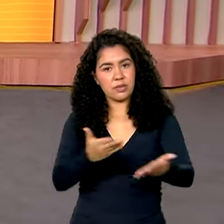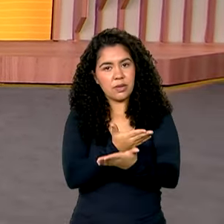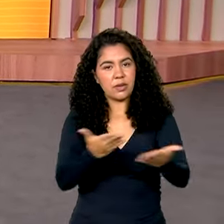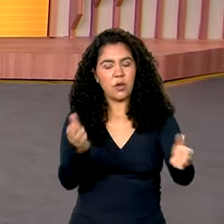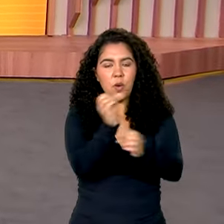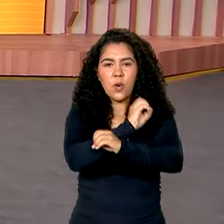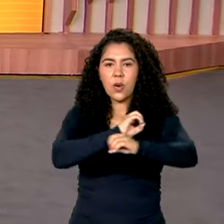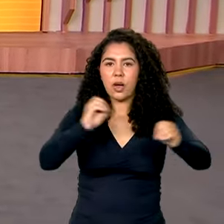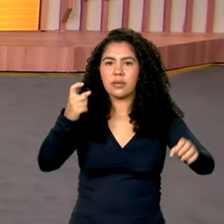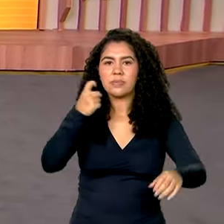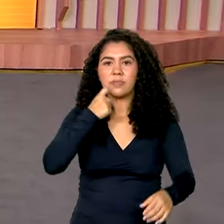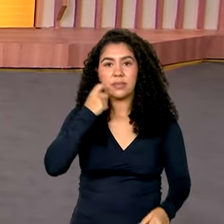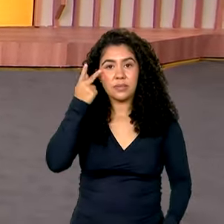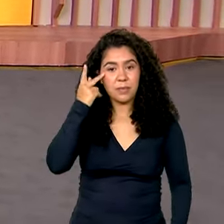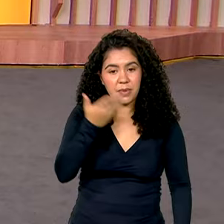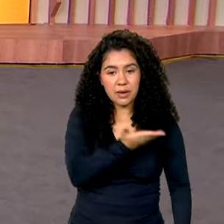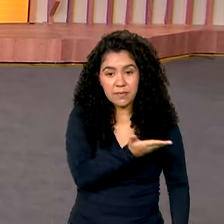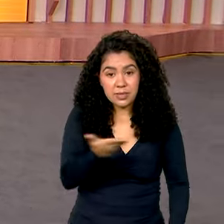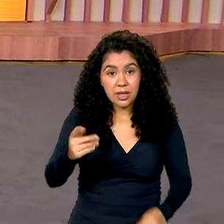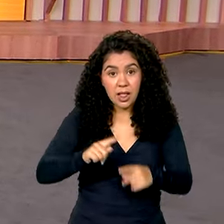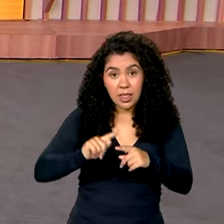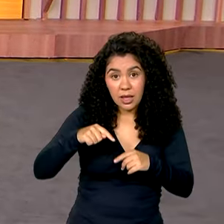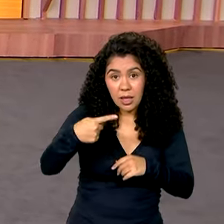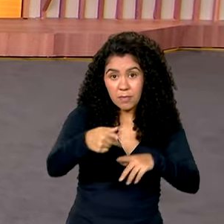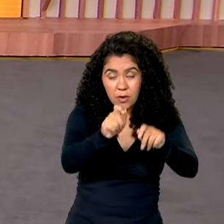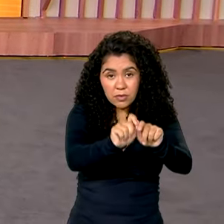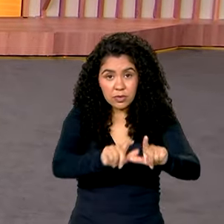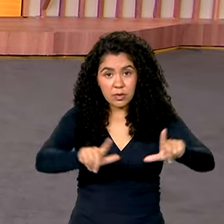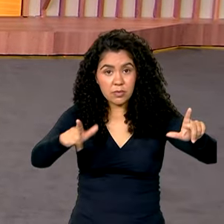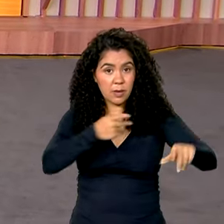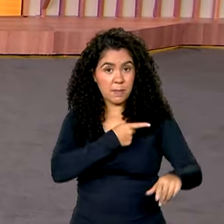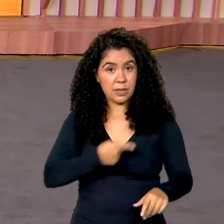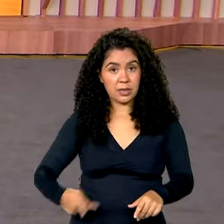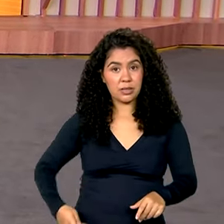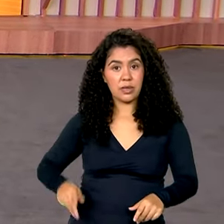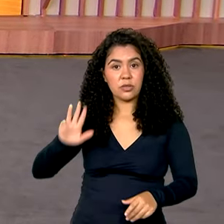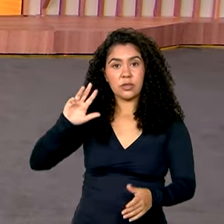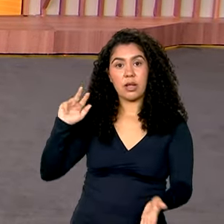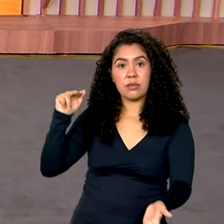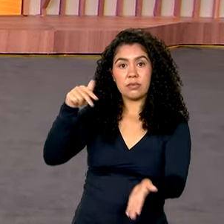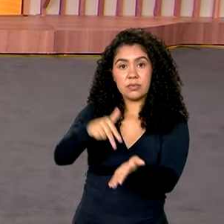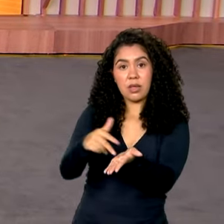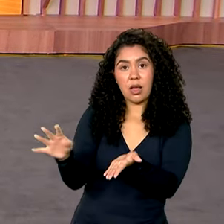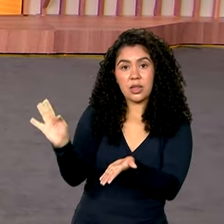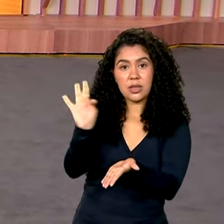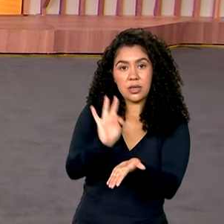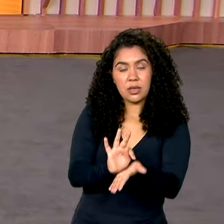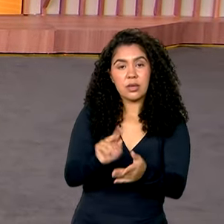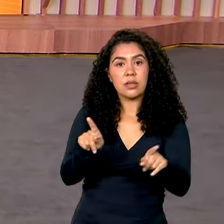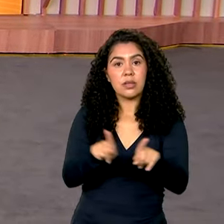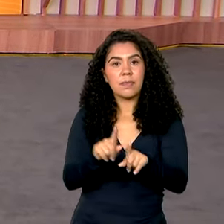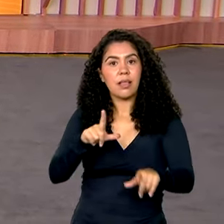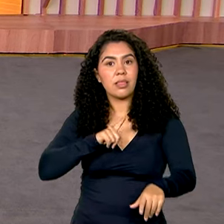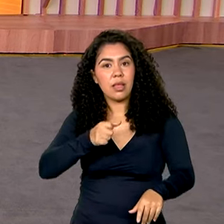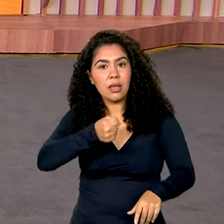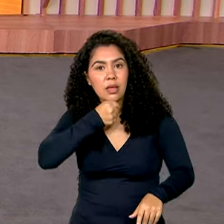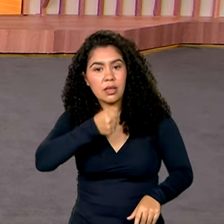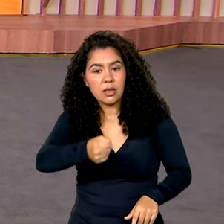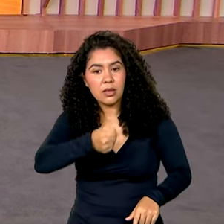excelente sexta-feira para você. Daqui a pouquinho a gente se vê. O presidente Lula já está em Teresina, vai conceder uma entrevista,